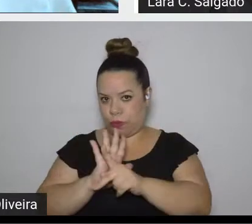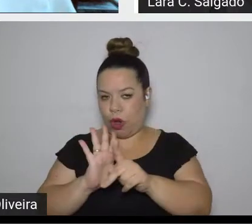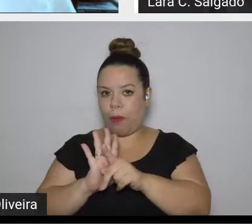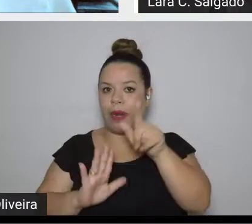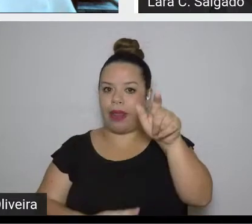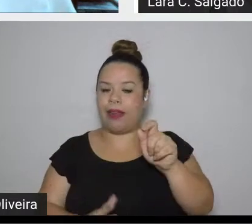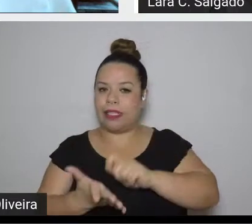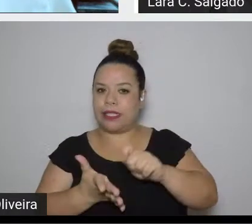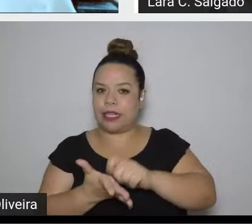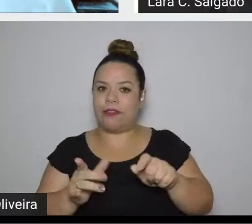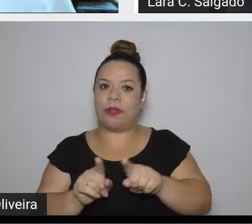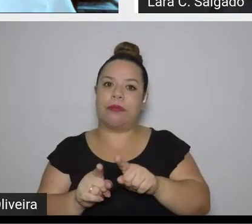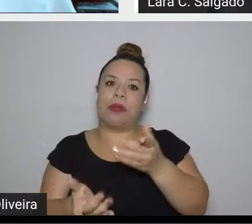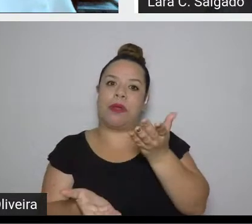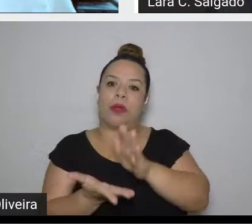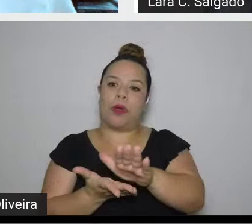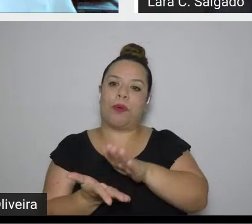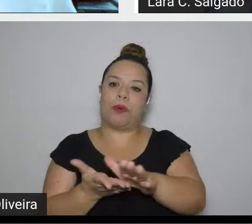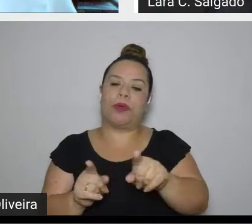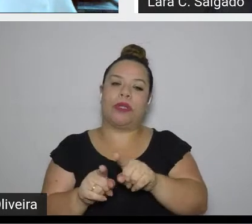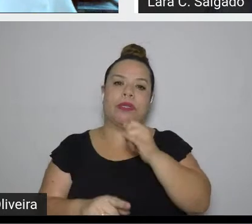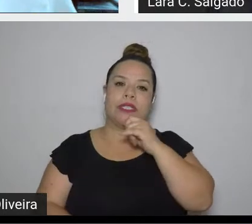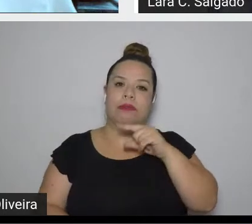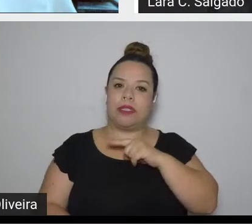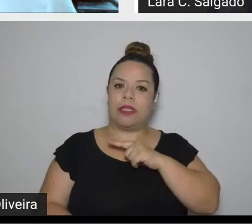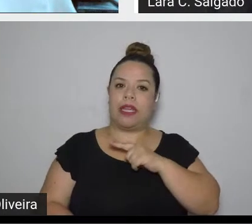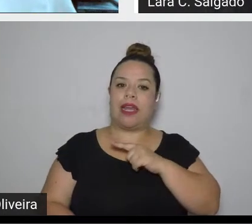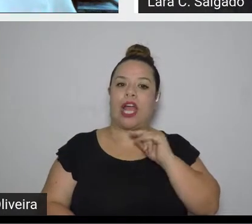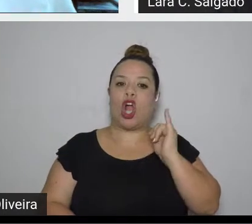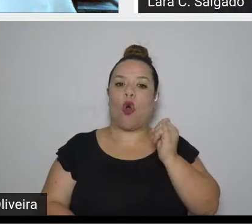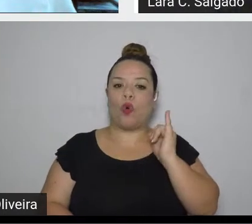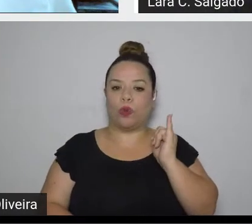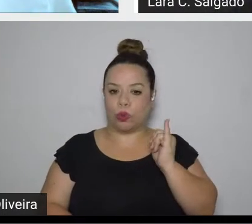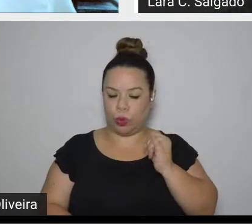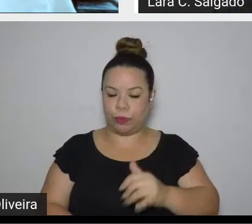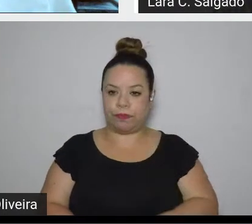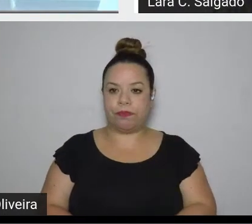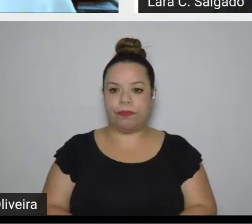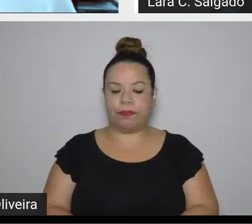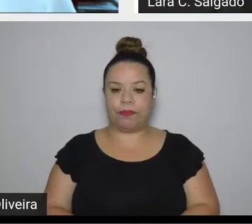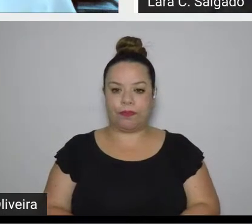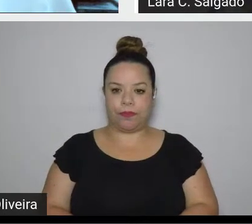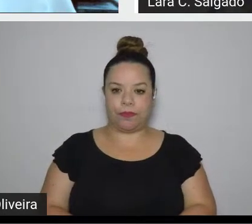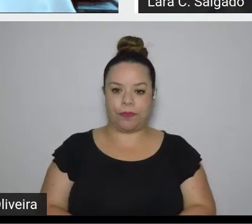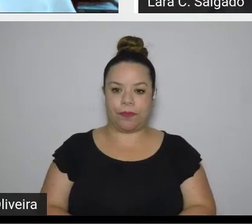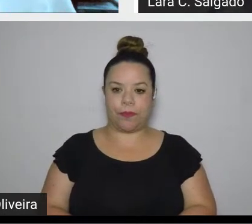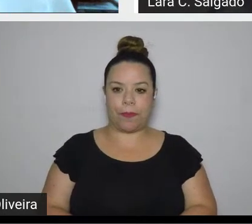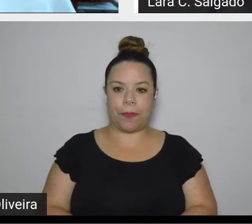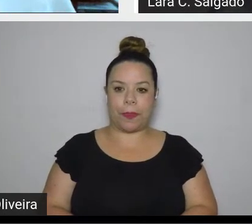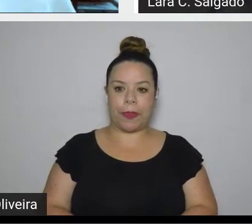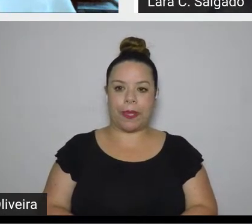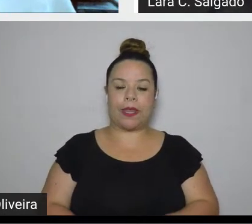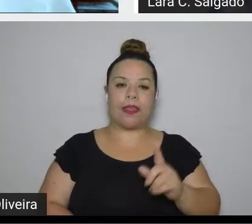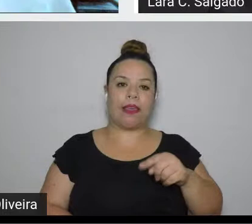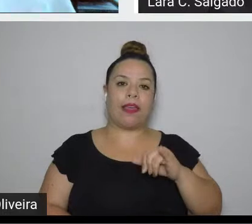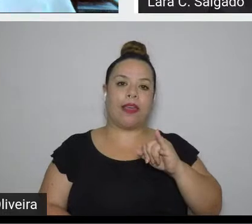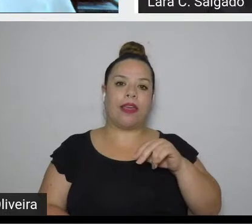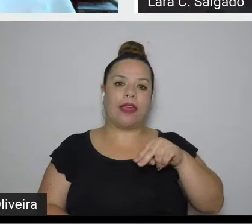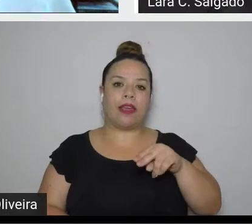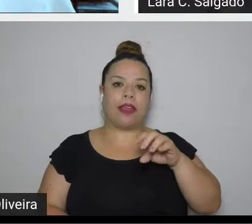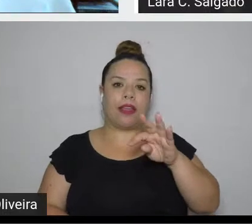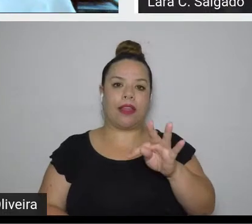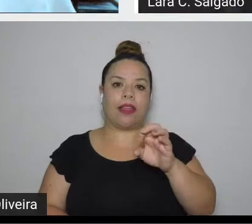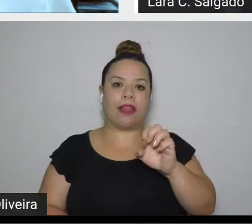aliás, o último ele chama de conta, que são as intermitências da morte e a viagem do